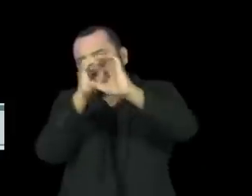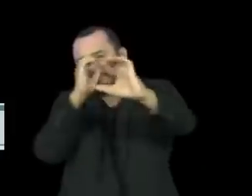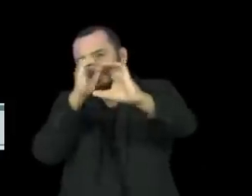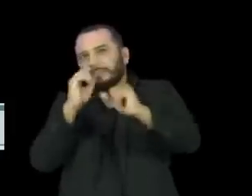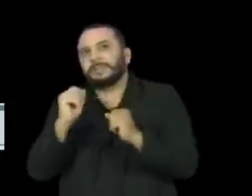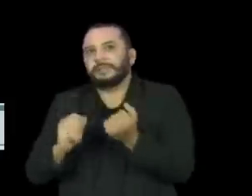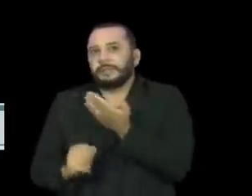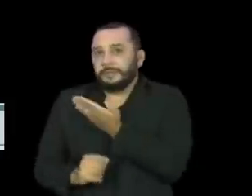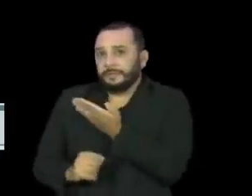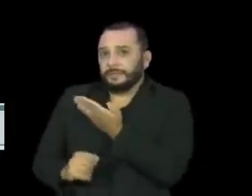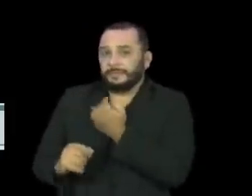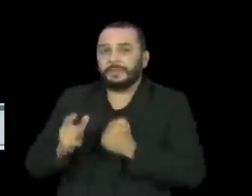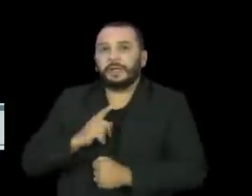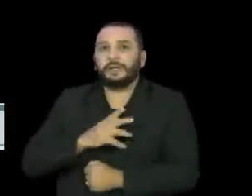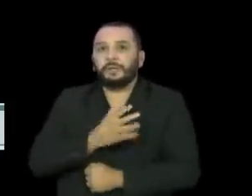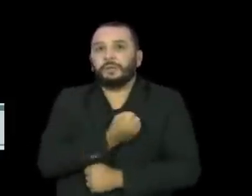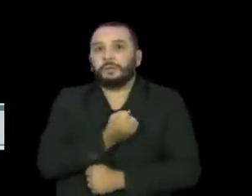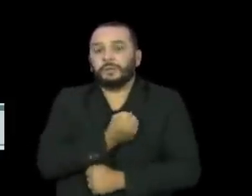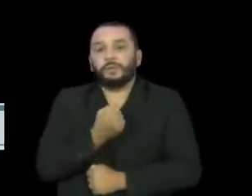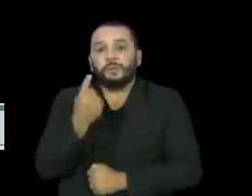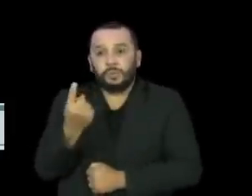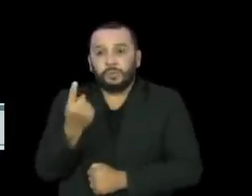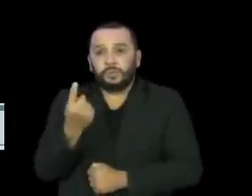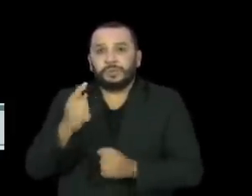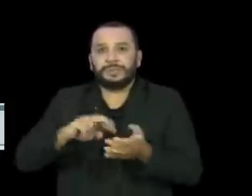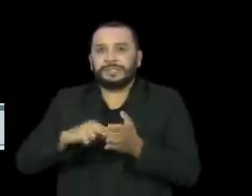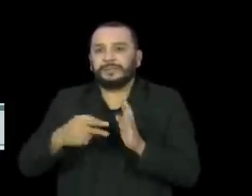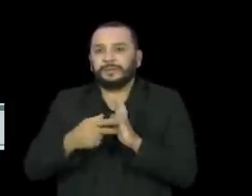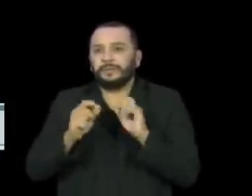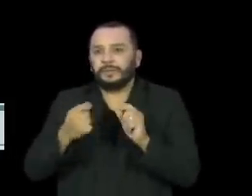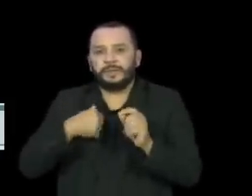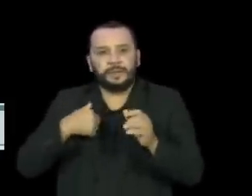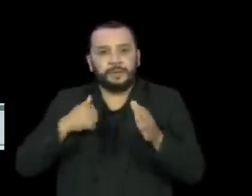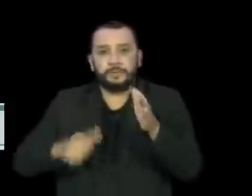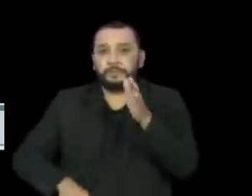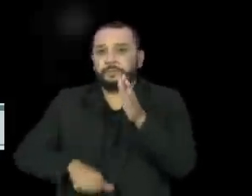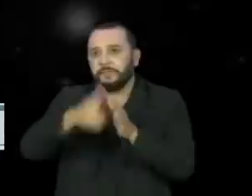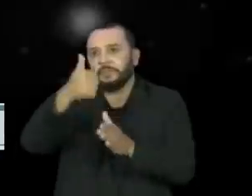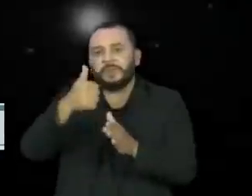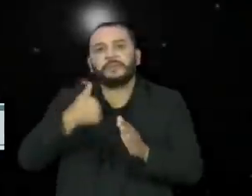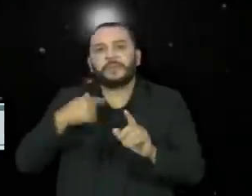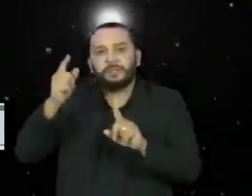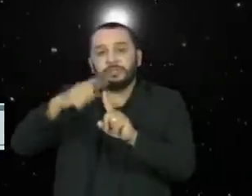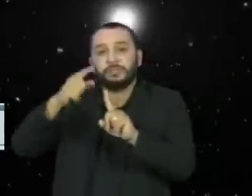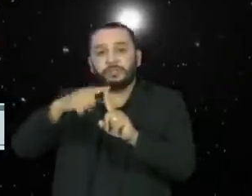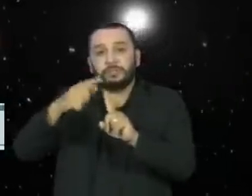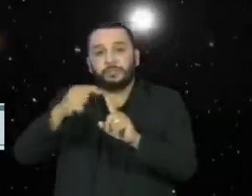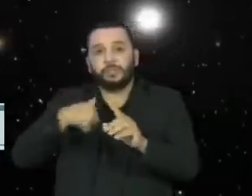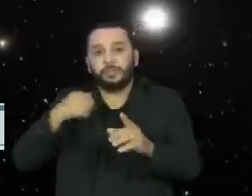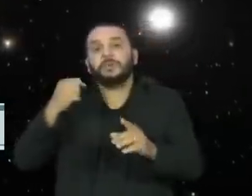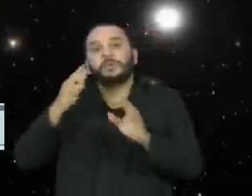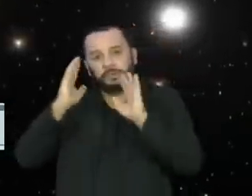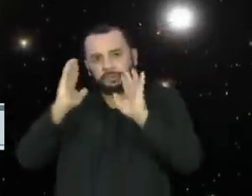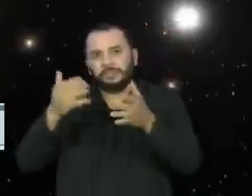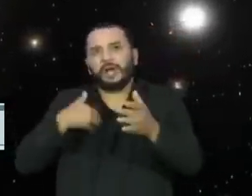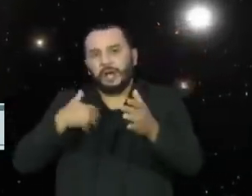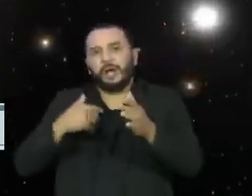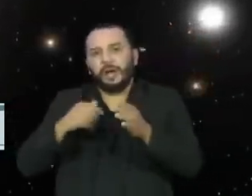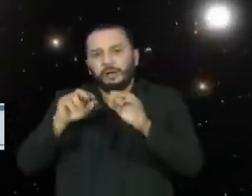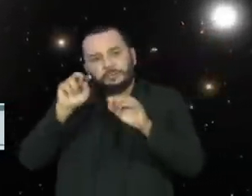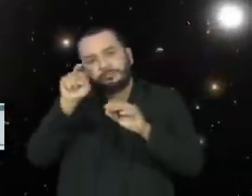as letras e o número 1 indicam que se trata do primeiro objeto desse tipo que entrou para os registros.